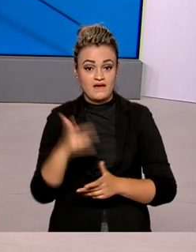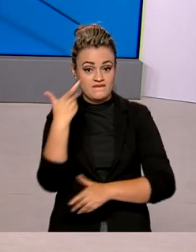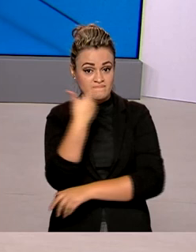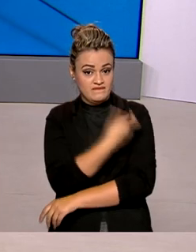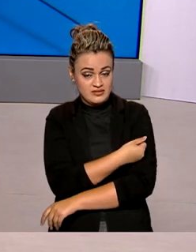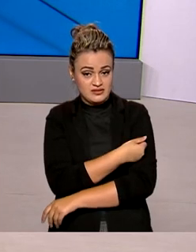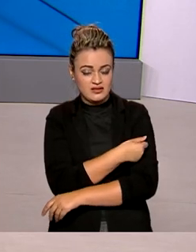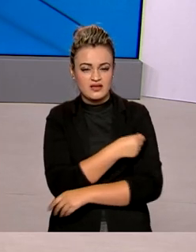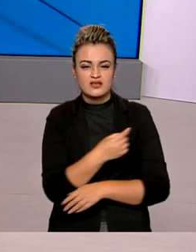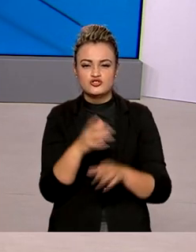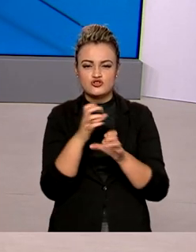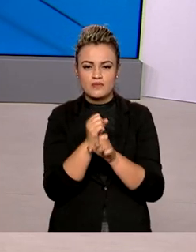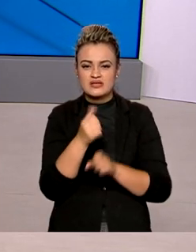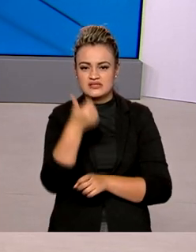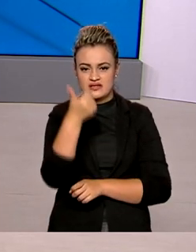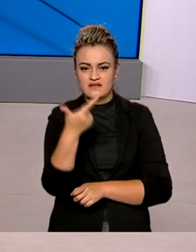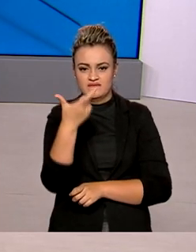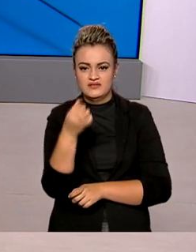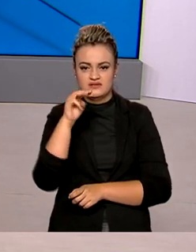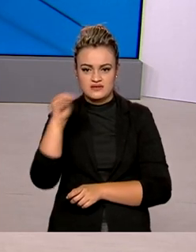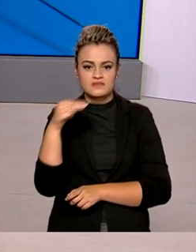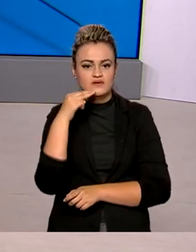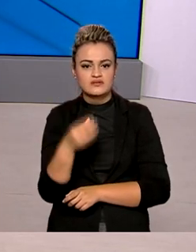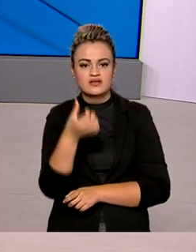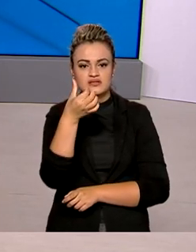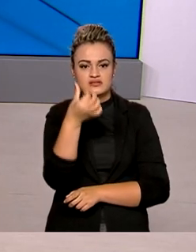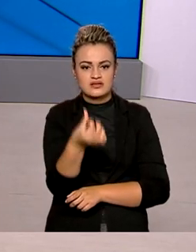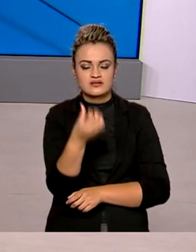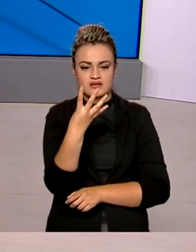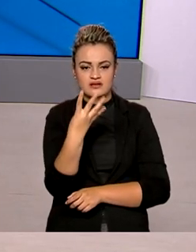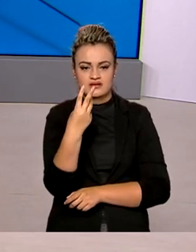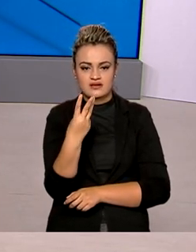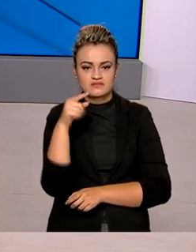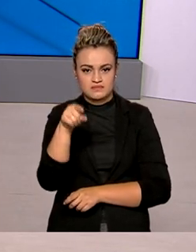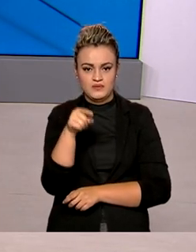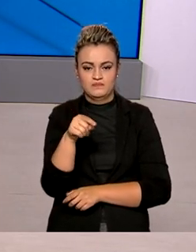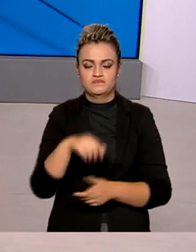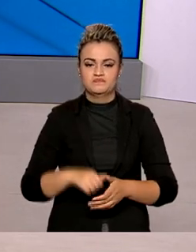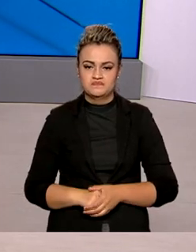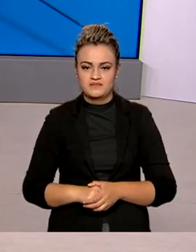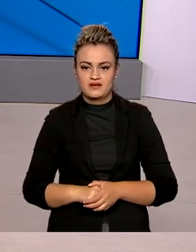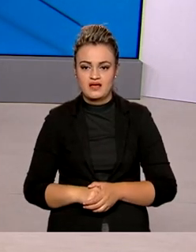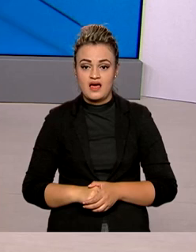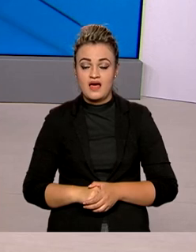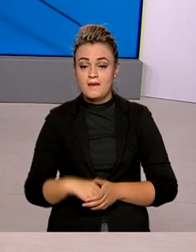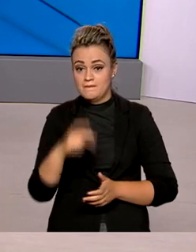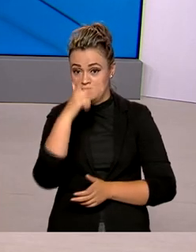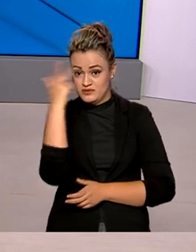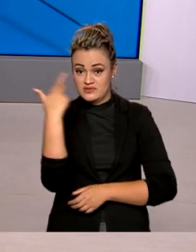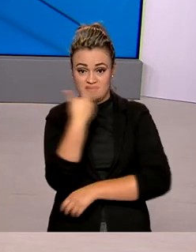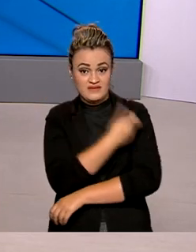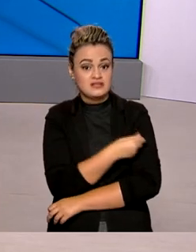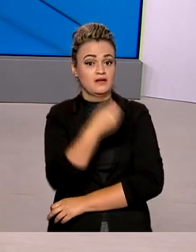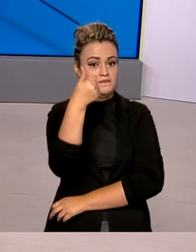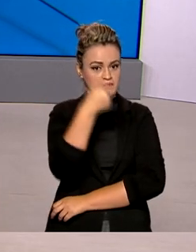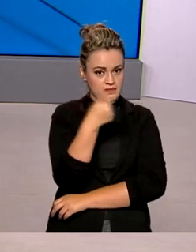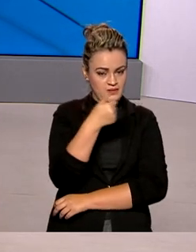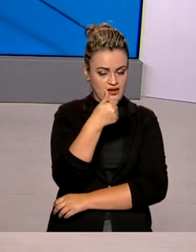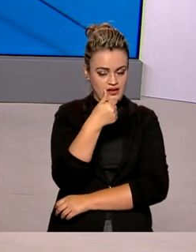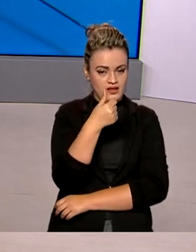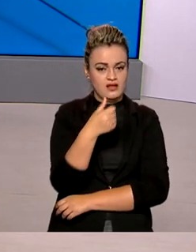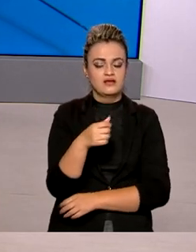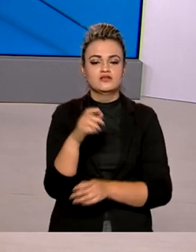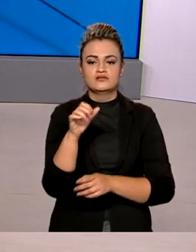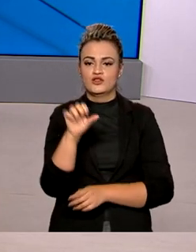aplicadas ultrapassam 126 milhões 643 mil. O número de pessoas que tomaram a primeira dose da